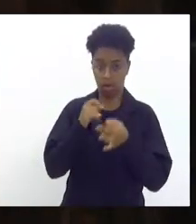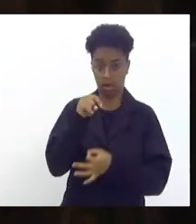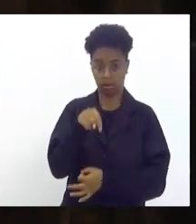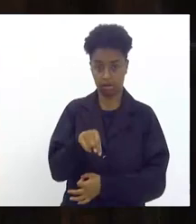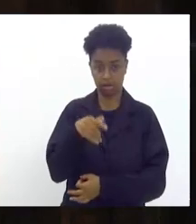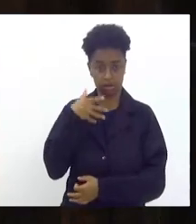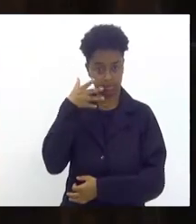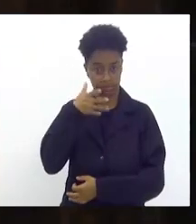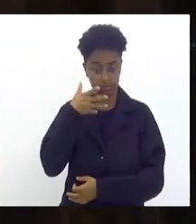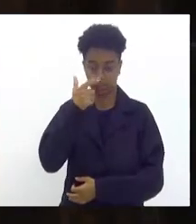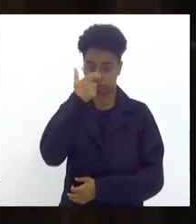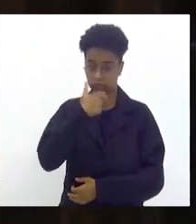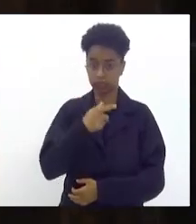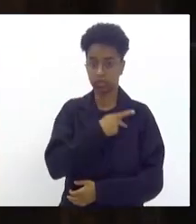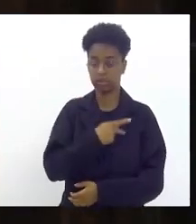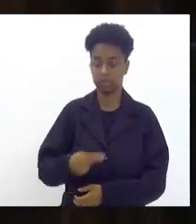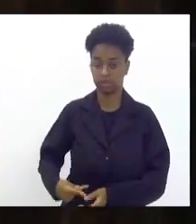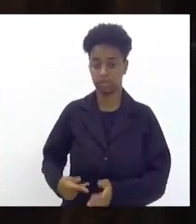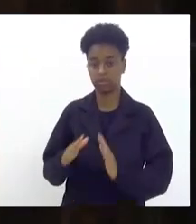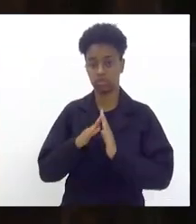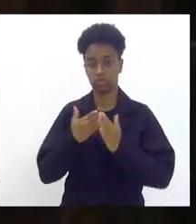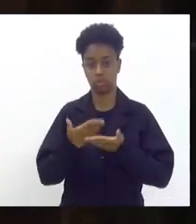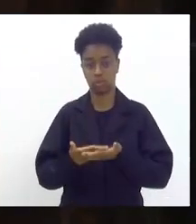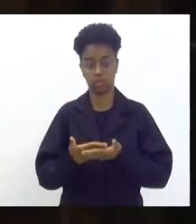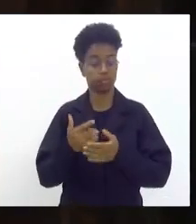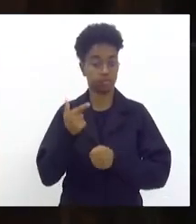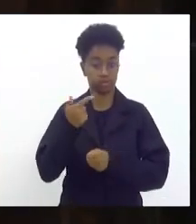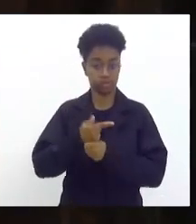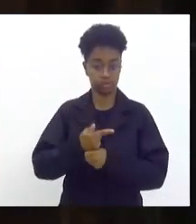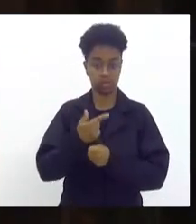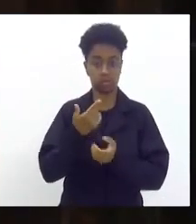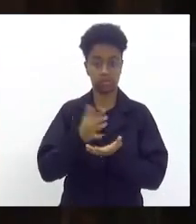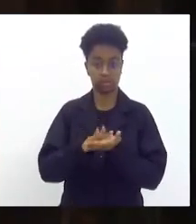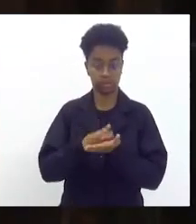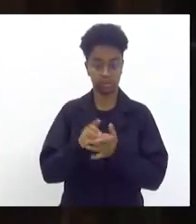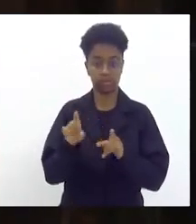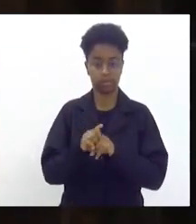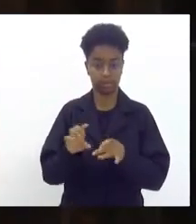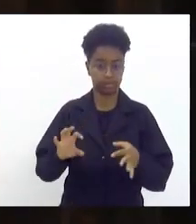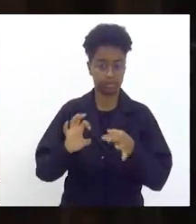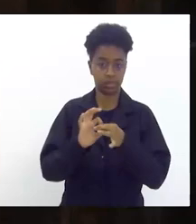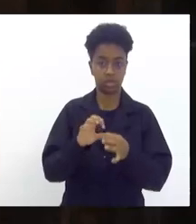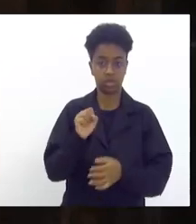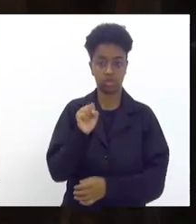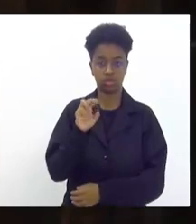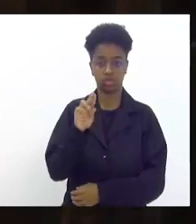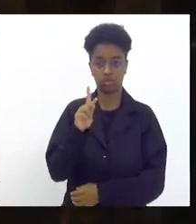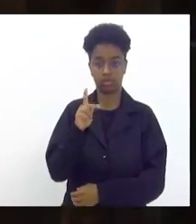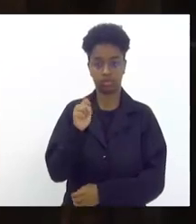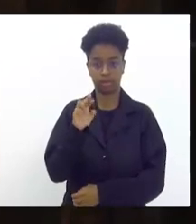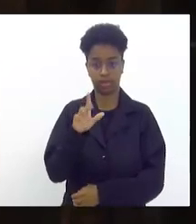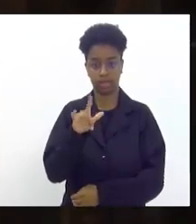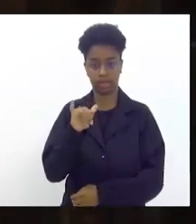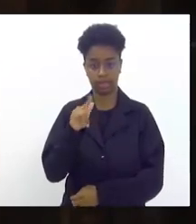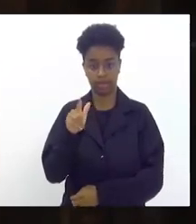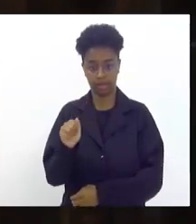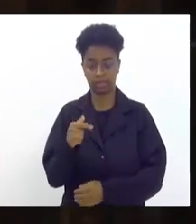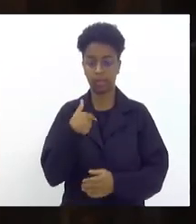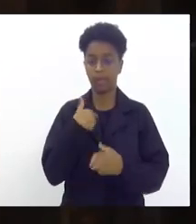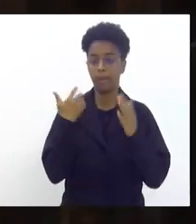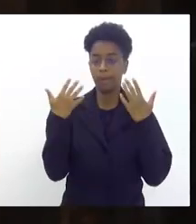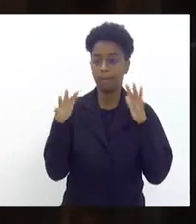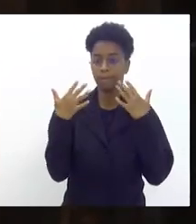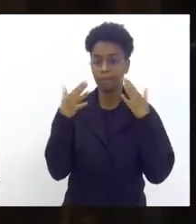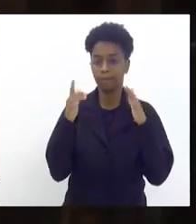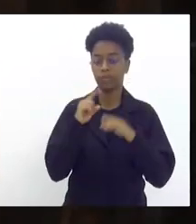como presidente de uma escola de samba e pertencente a Liga Superliga queria parabenizar nosso